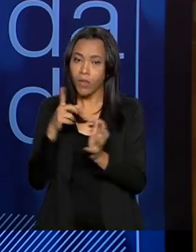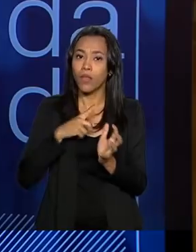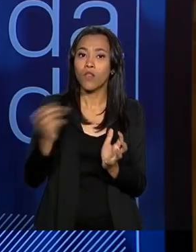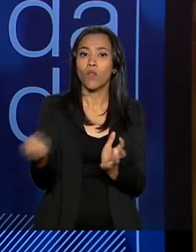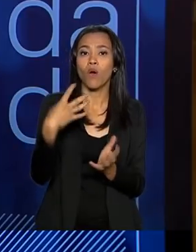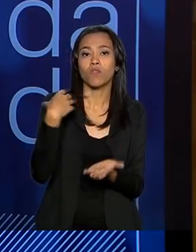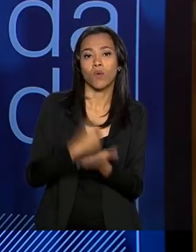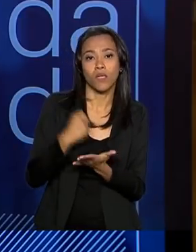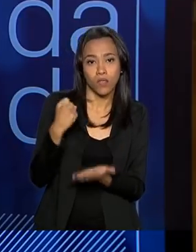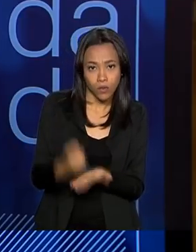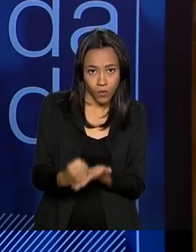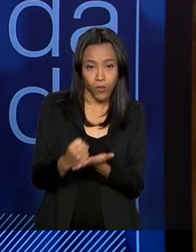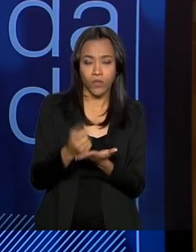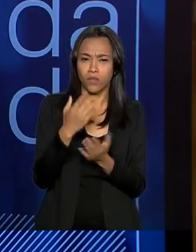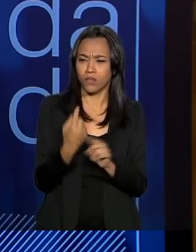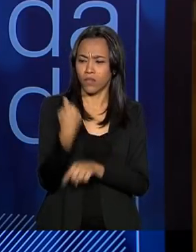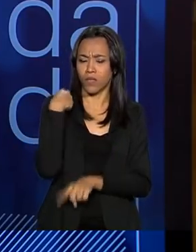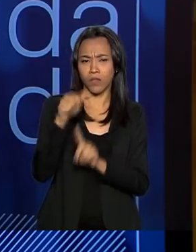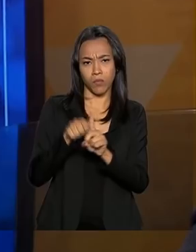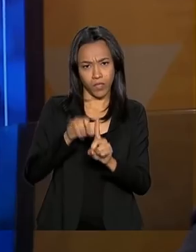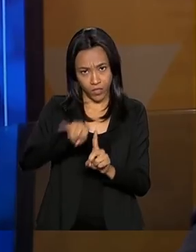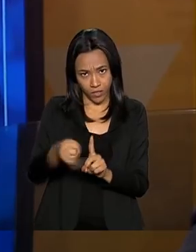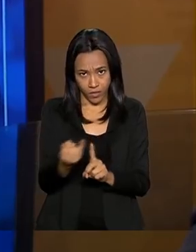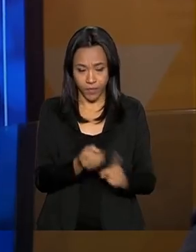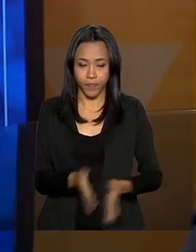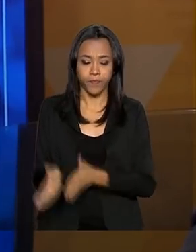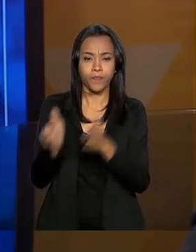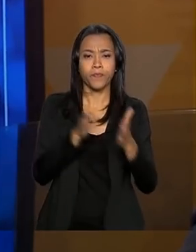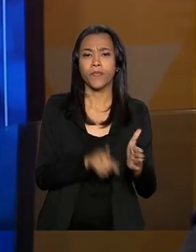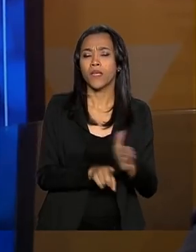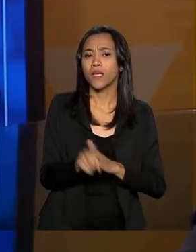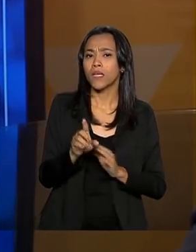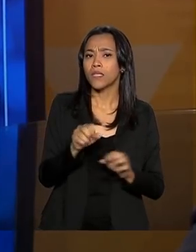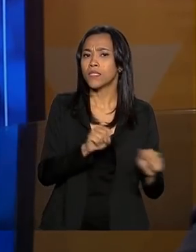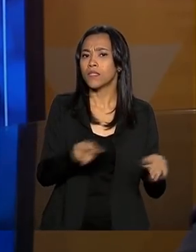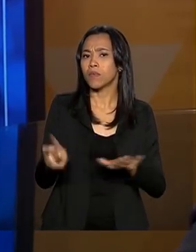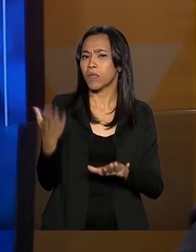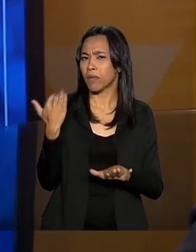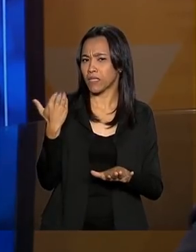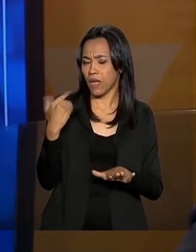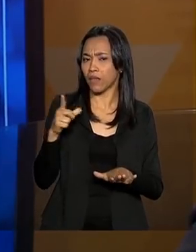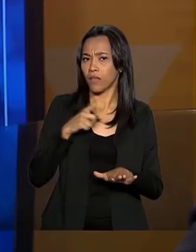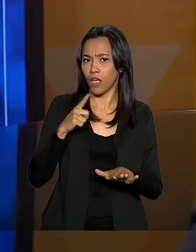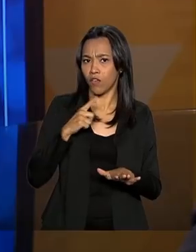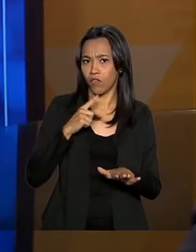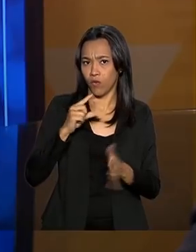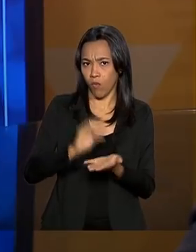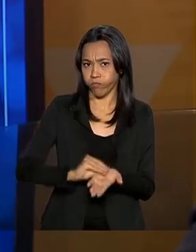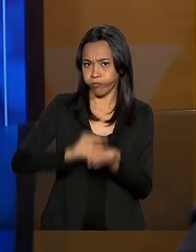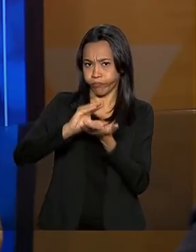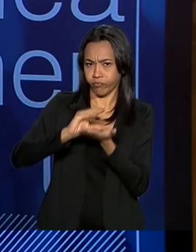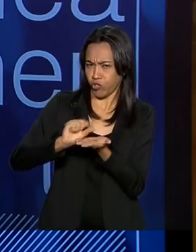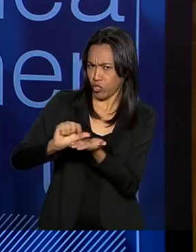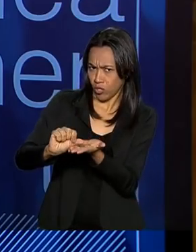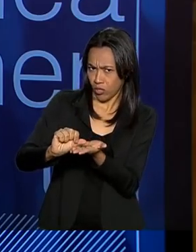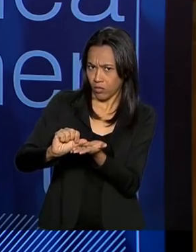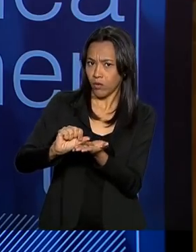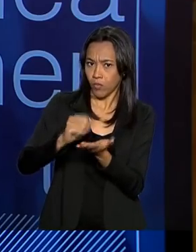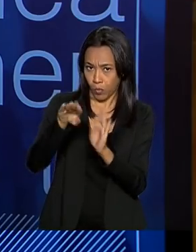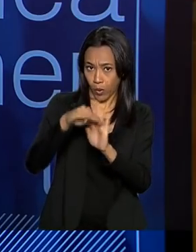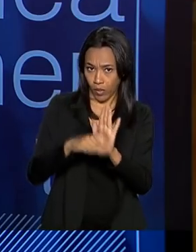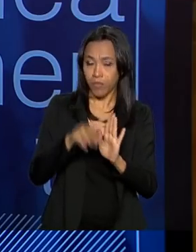contratações sendo realizadas desde janeiro. Na semana passada foi anunciado um aporte para o Minha Casa Minha Vida, não foi, ministro? Foram.